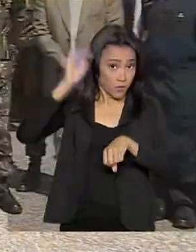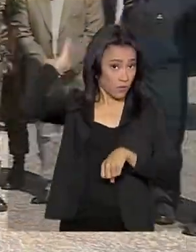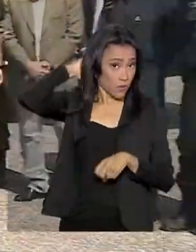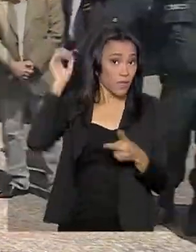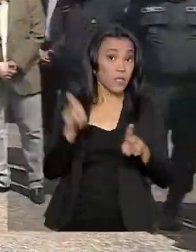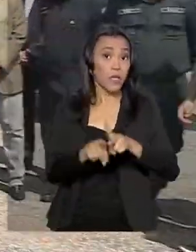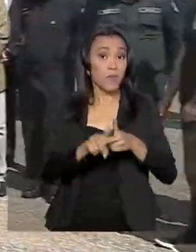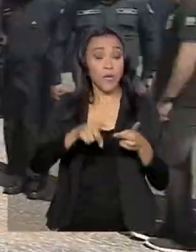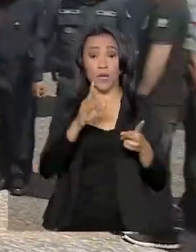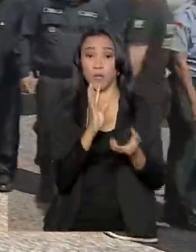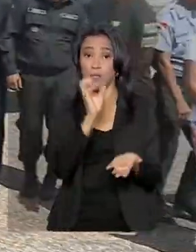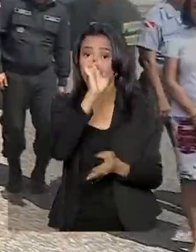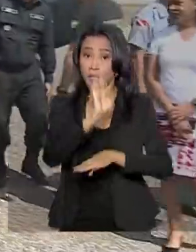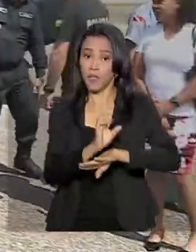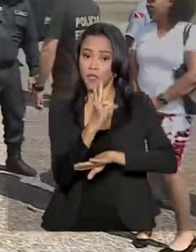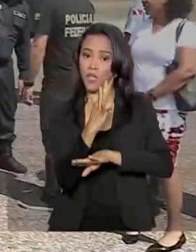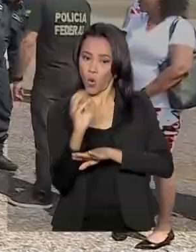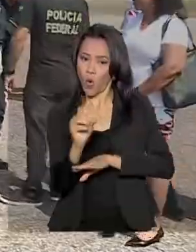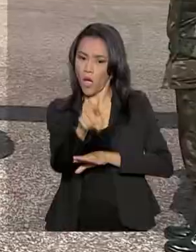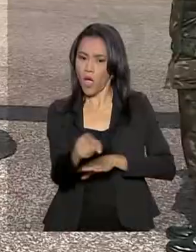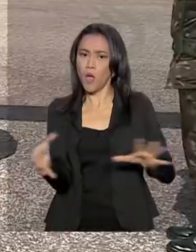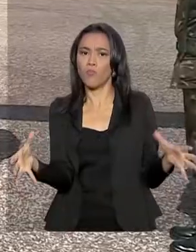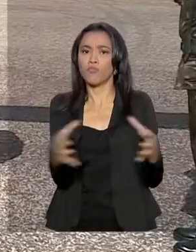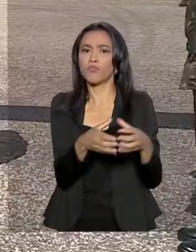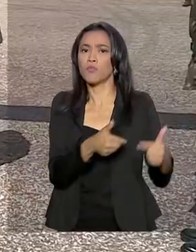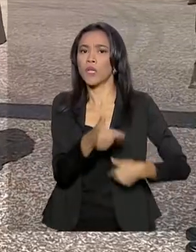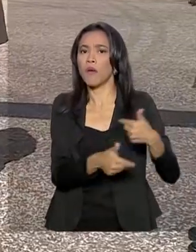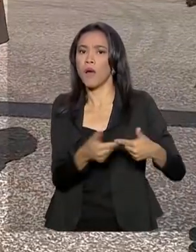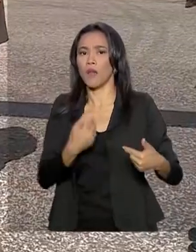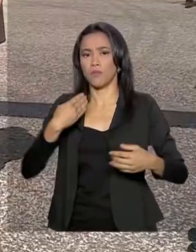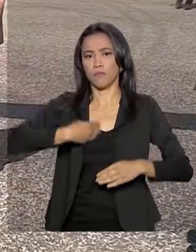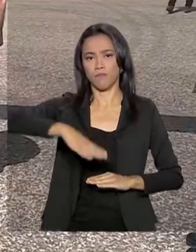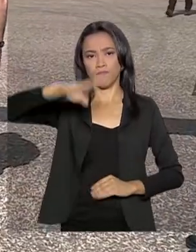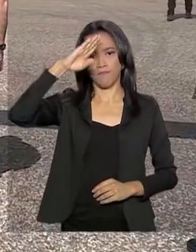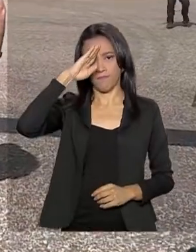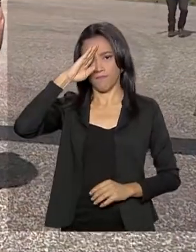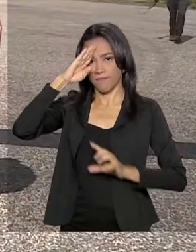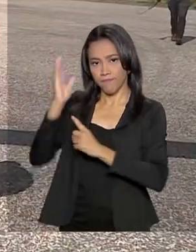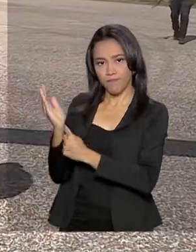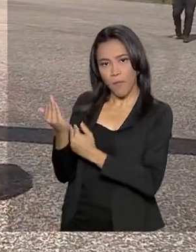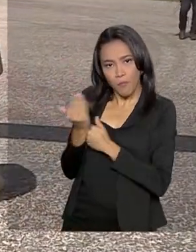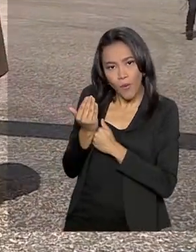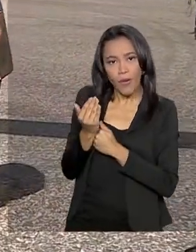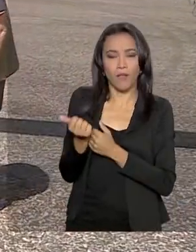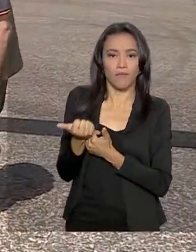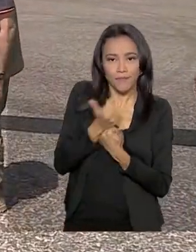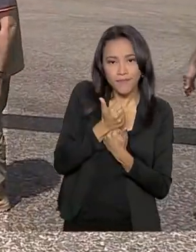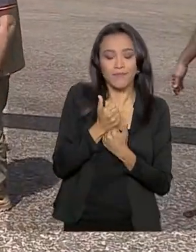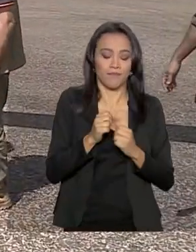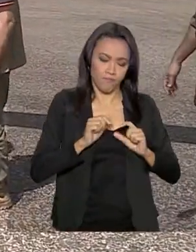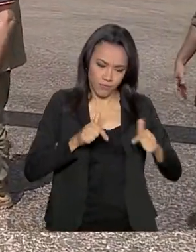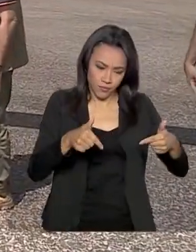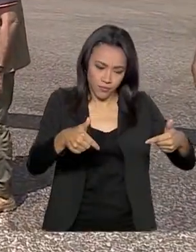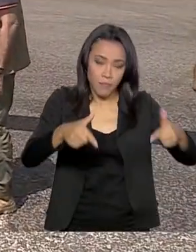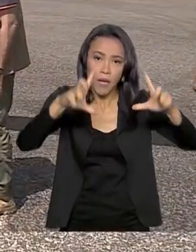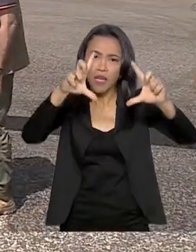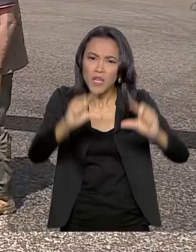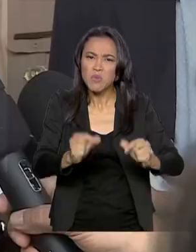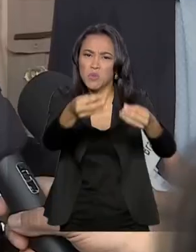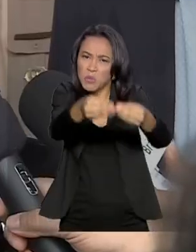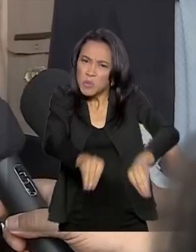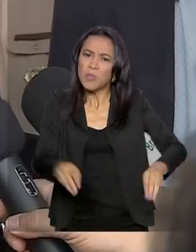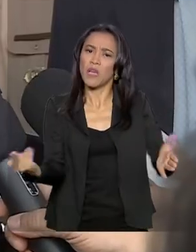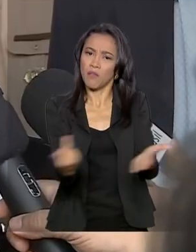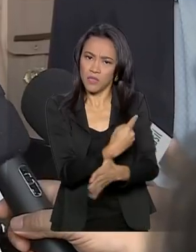o trabalho em conjunto com as Forças Armadas tem sido essencial para o fortalecimento das ações e a diminuição do dano à Amazônia.